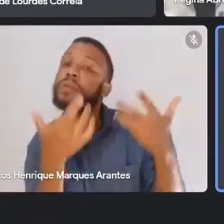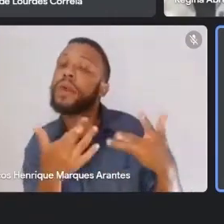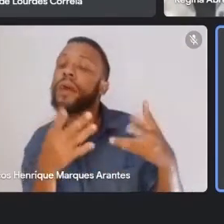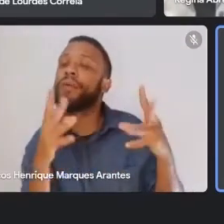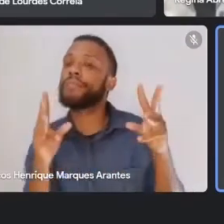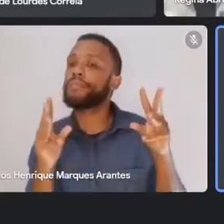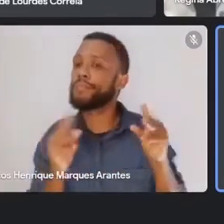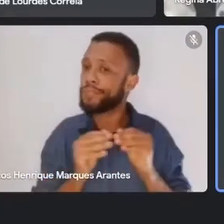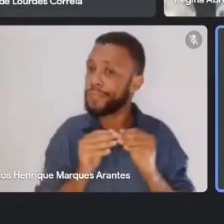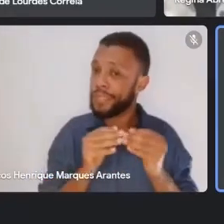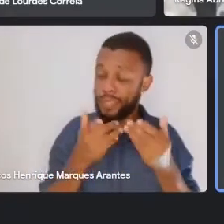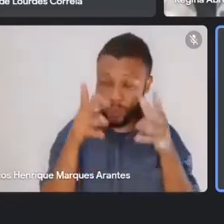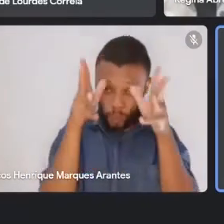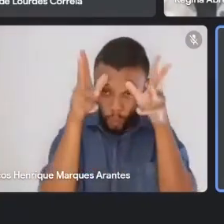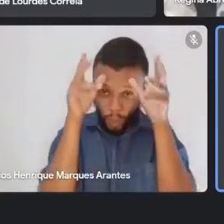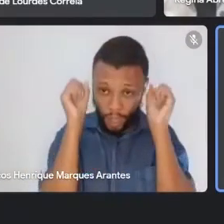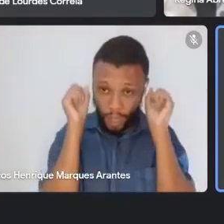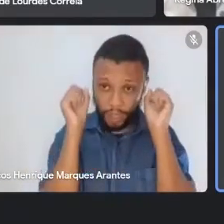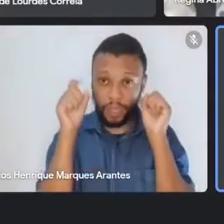quanto mereceria.